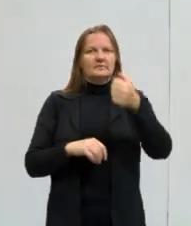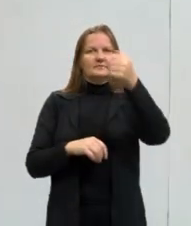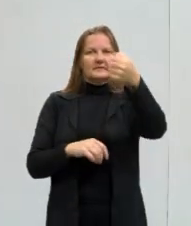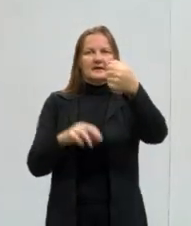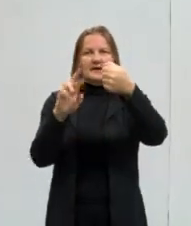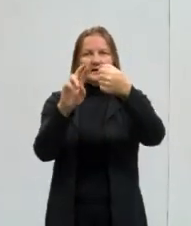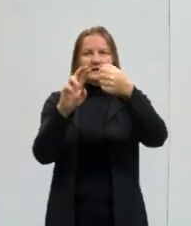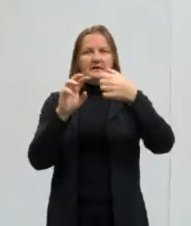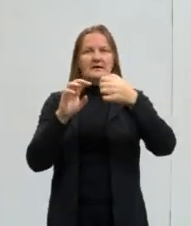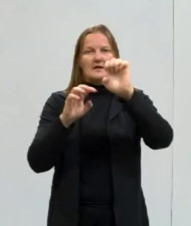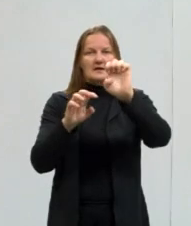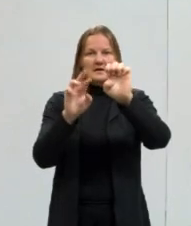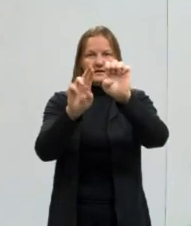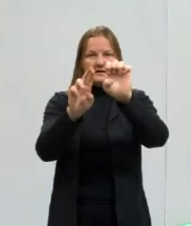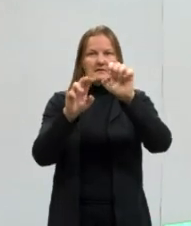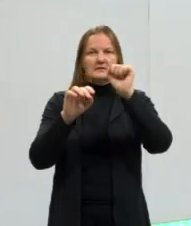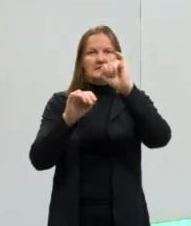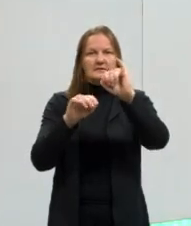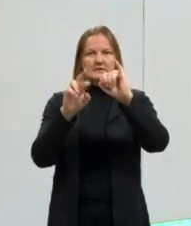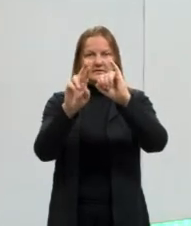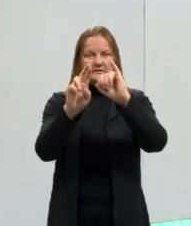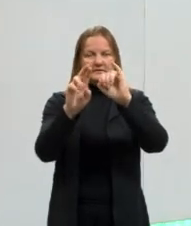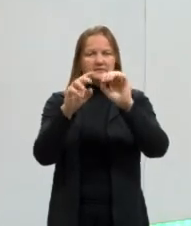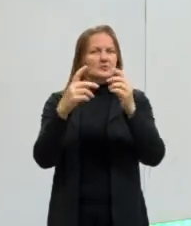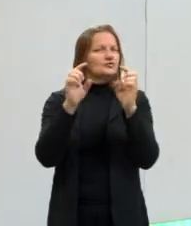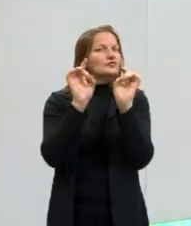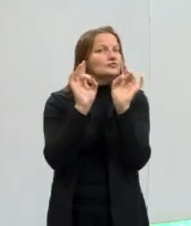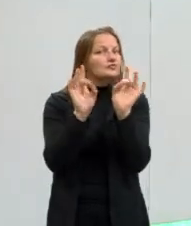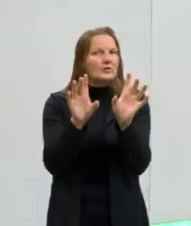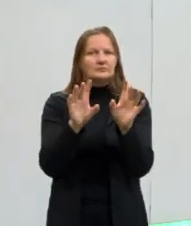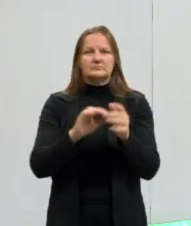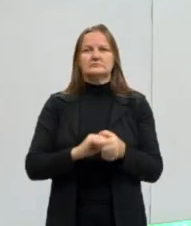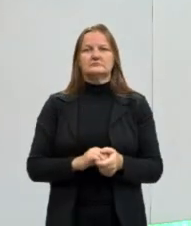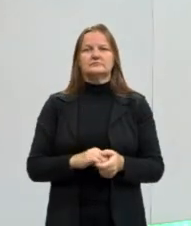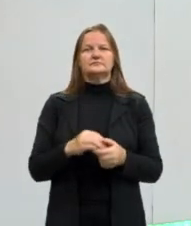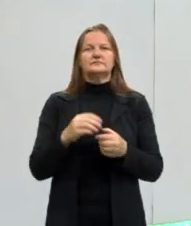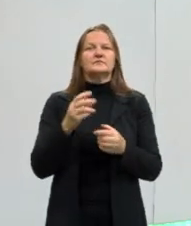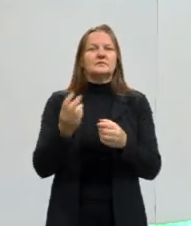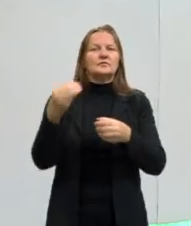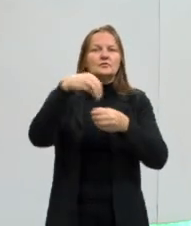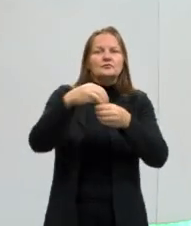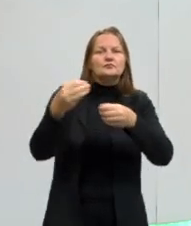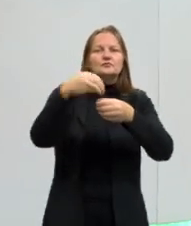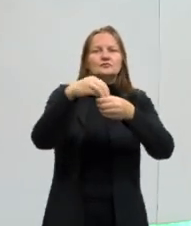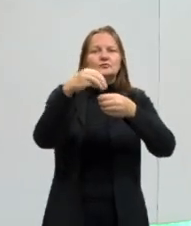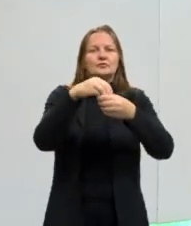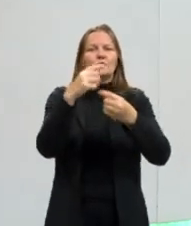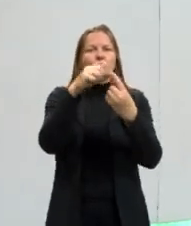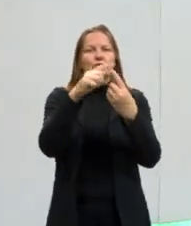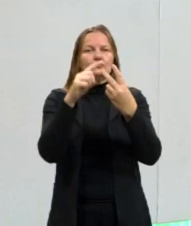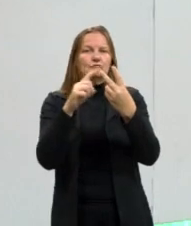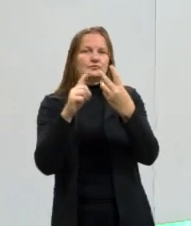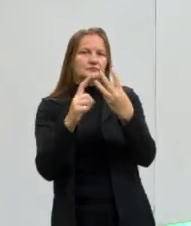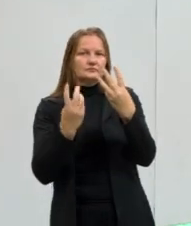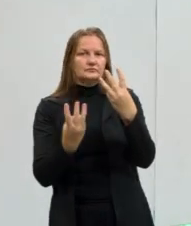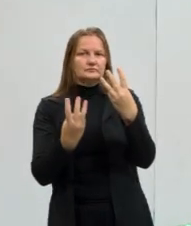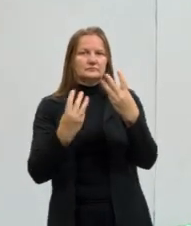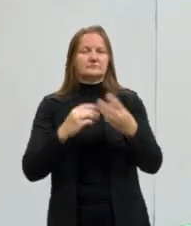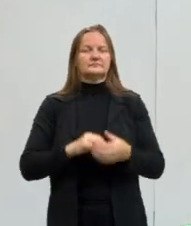vão terminar ar, er ou ir. Todos eles vão estar inseridos dentro de uma das conjugações.